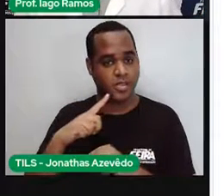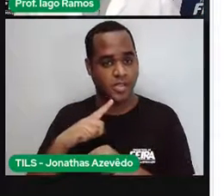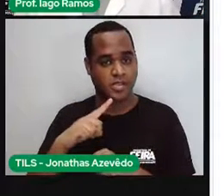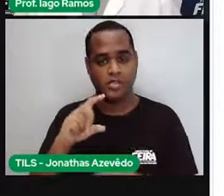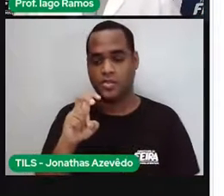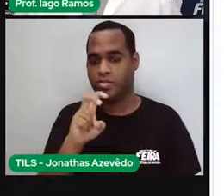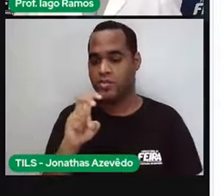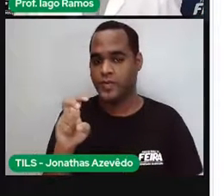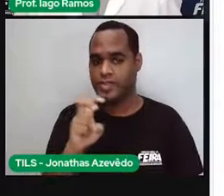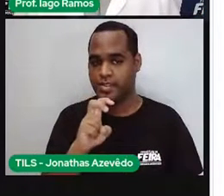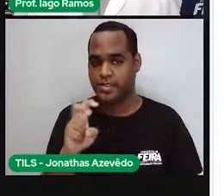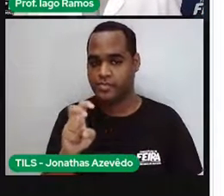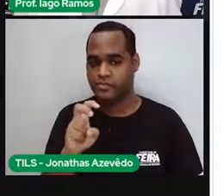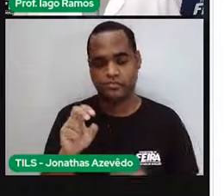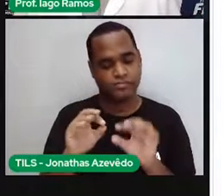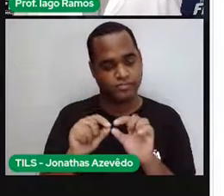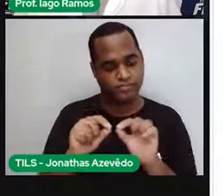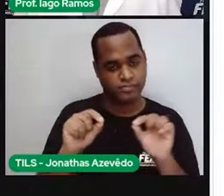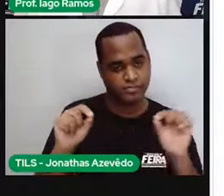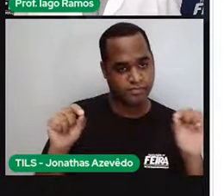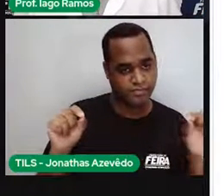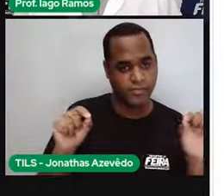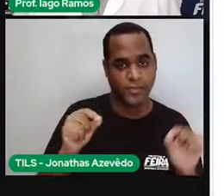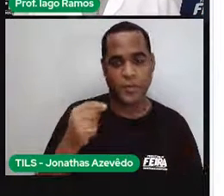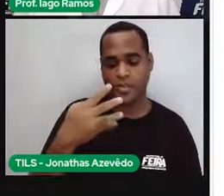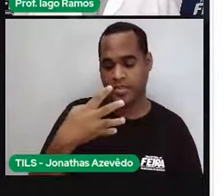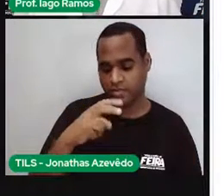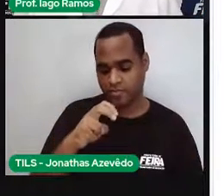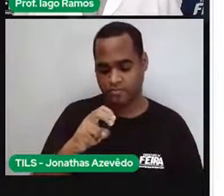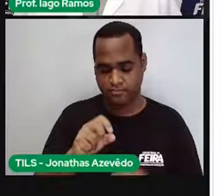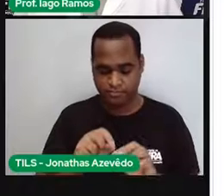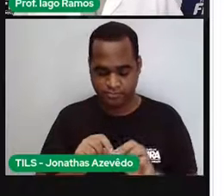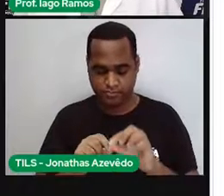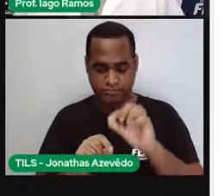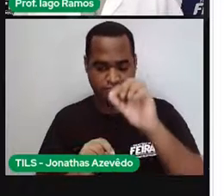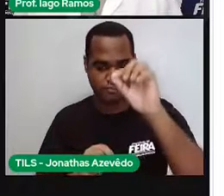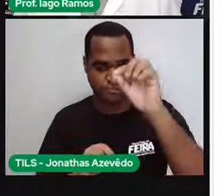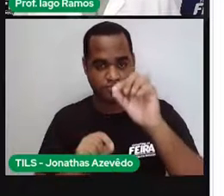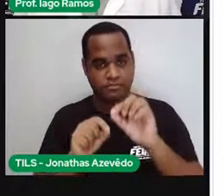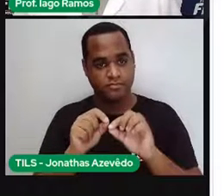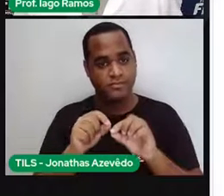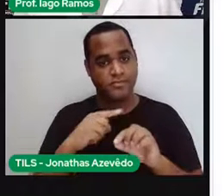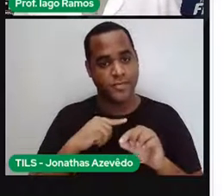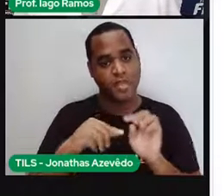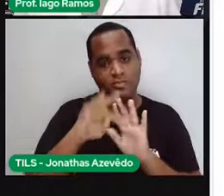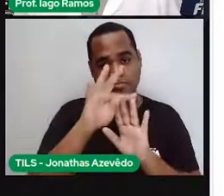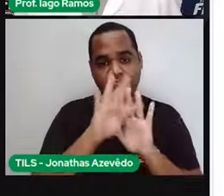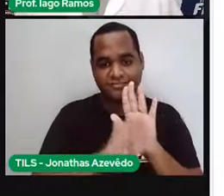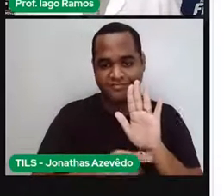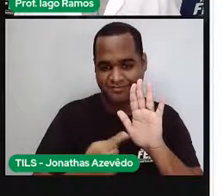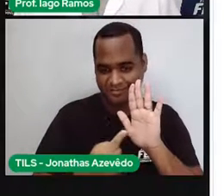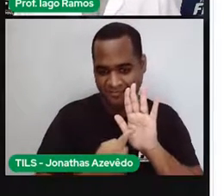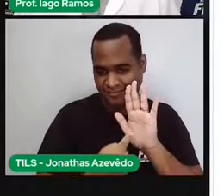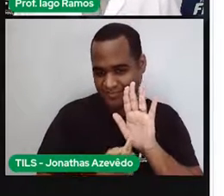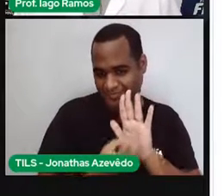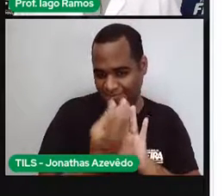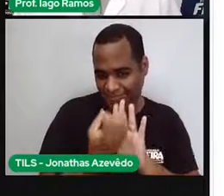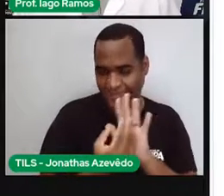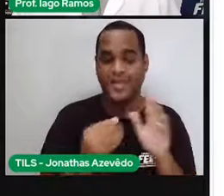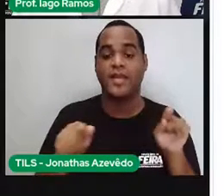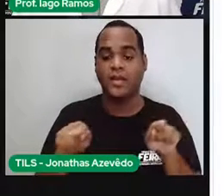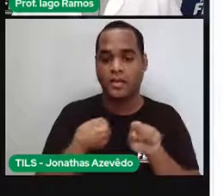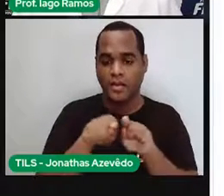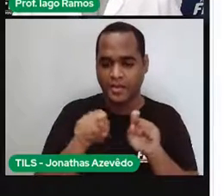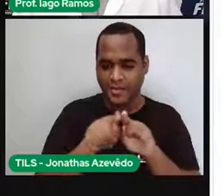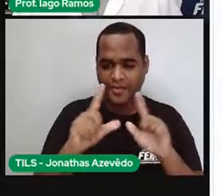comprimento e 45 metros de largura. Como tá aí no texto e como aparece na imagem.